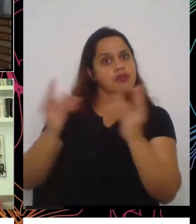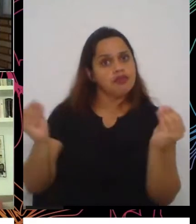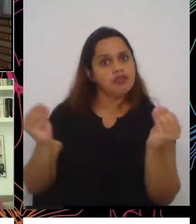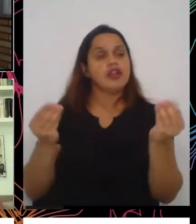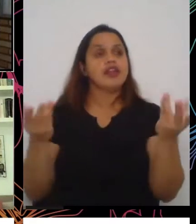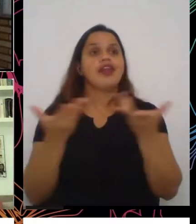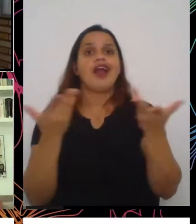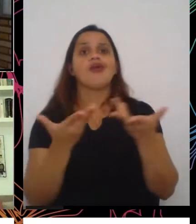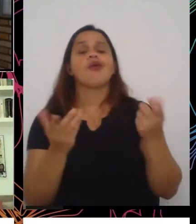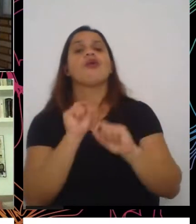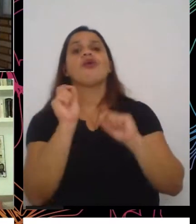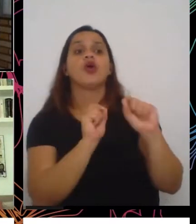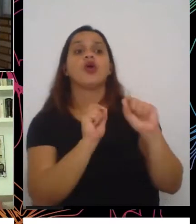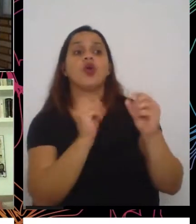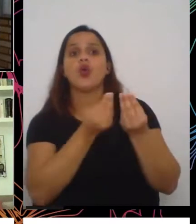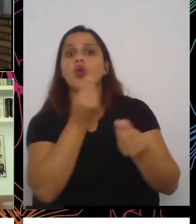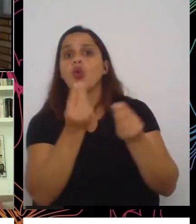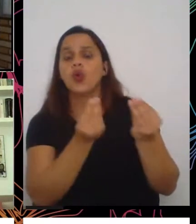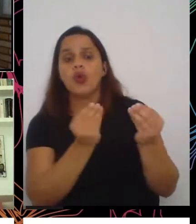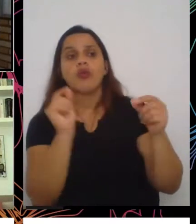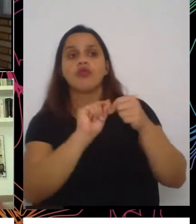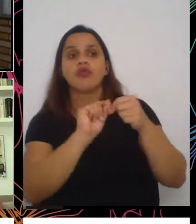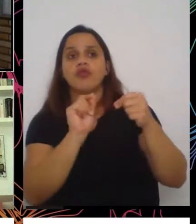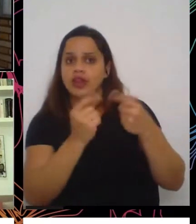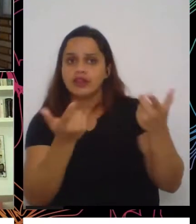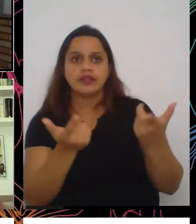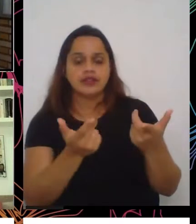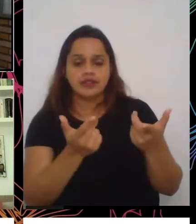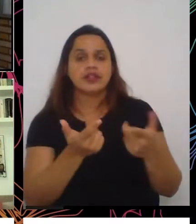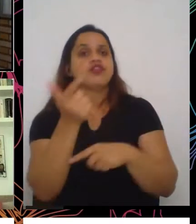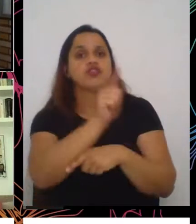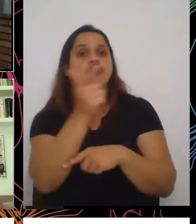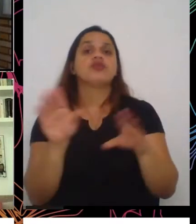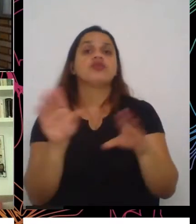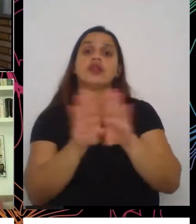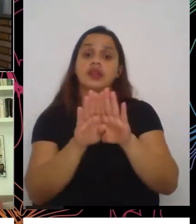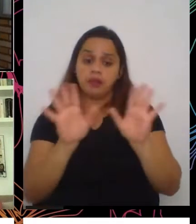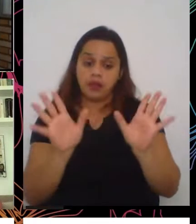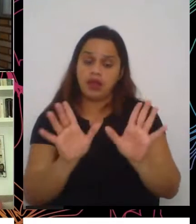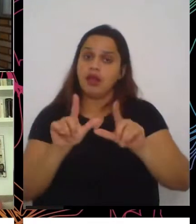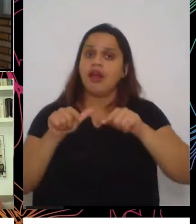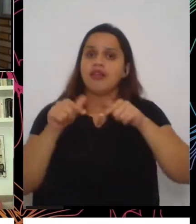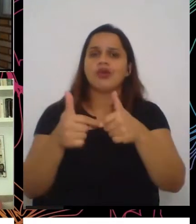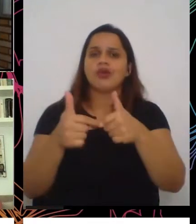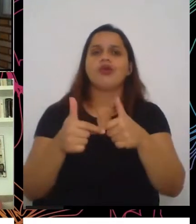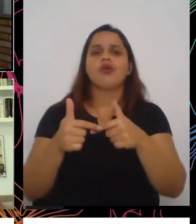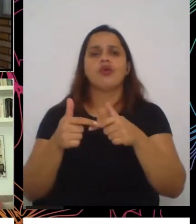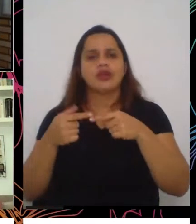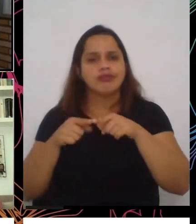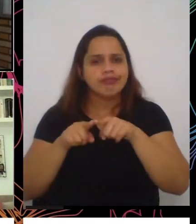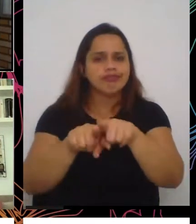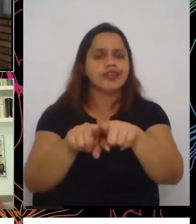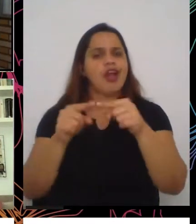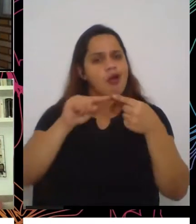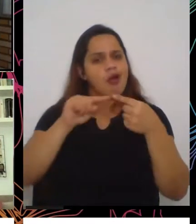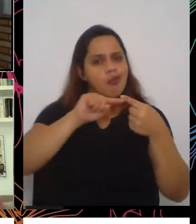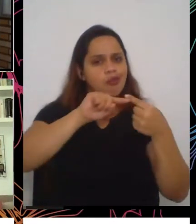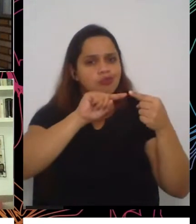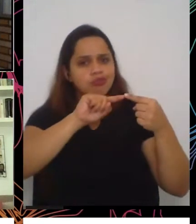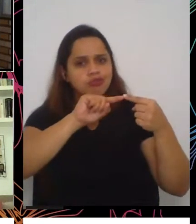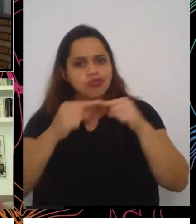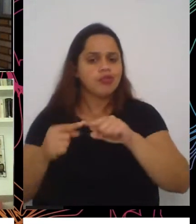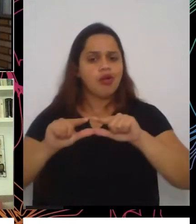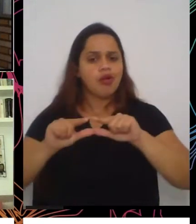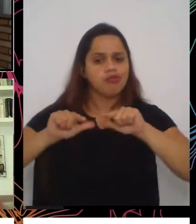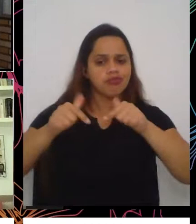como pode ser feito e justamente sobre ações coordenadas, ações casadas, né? Para resolver o problema